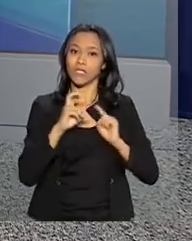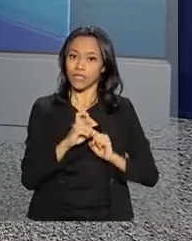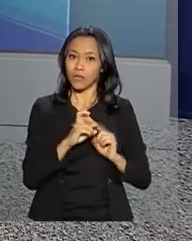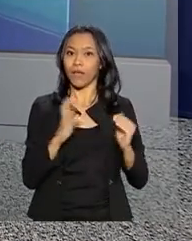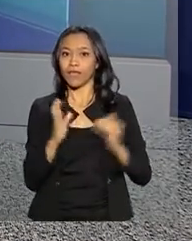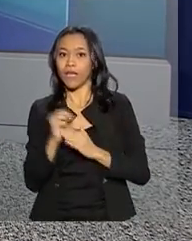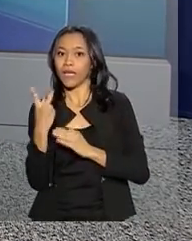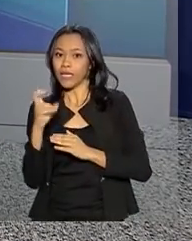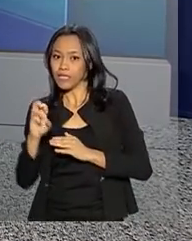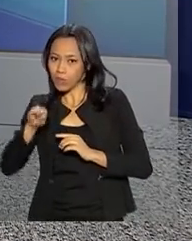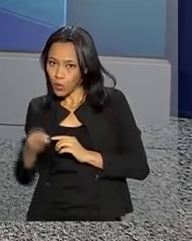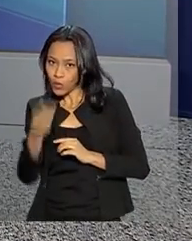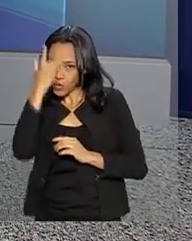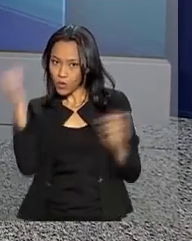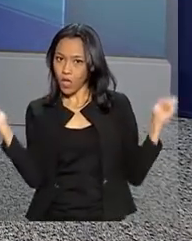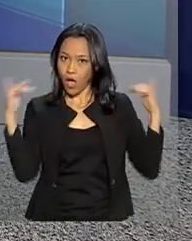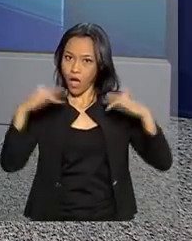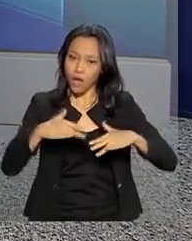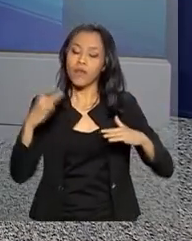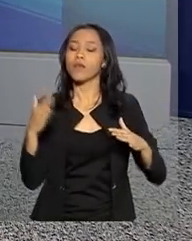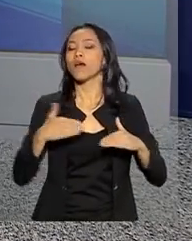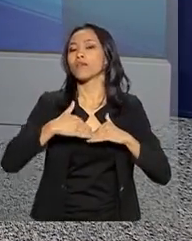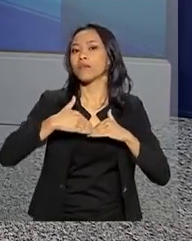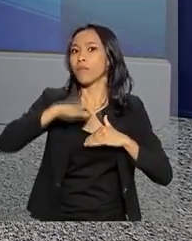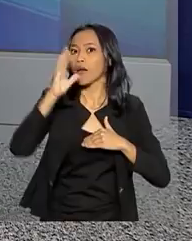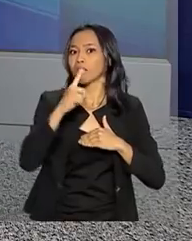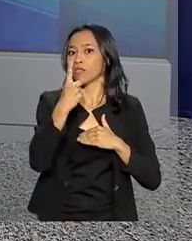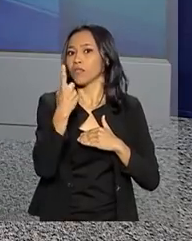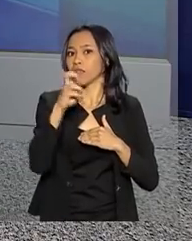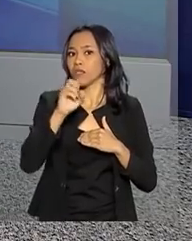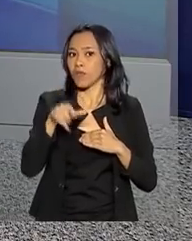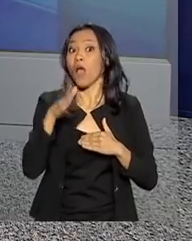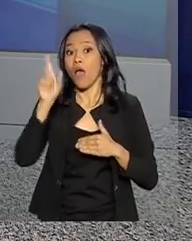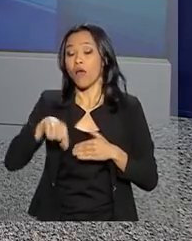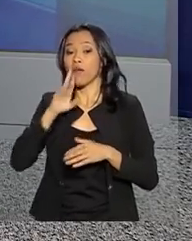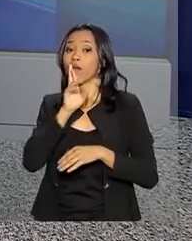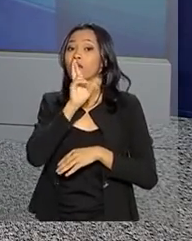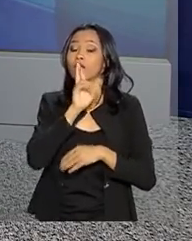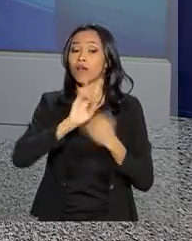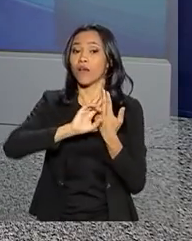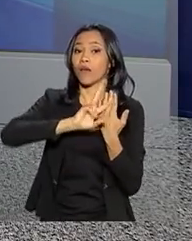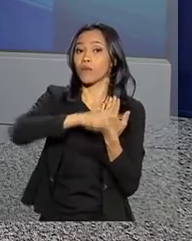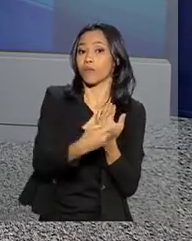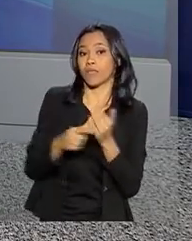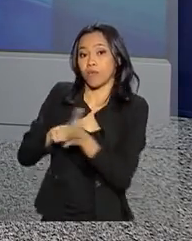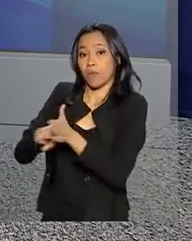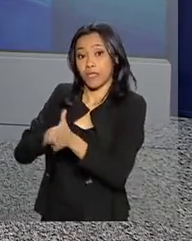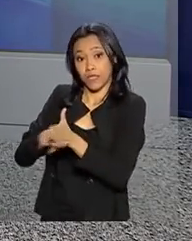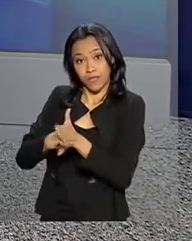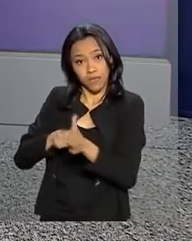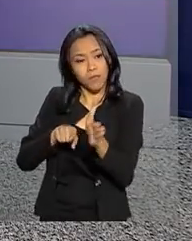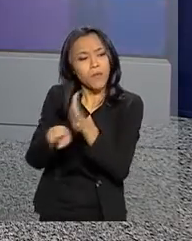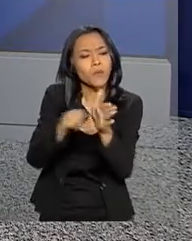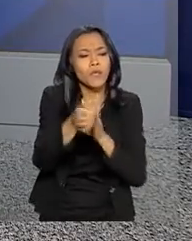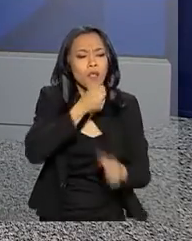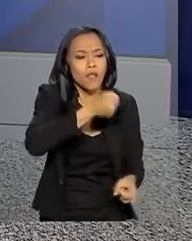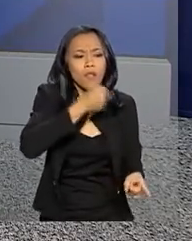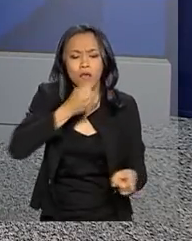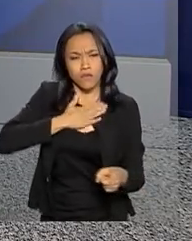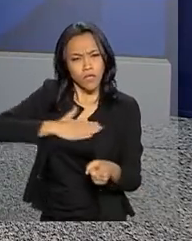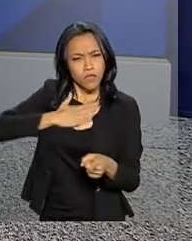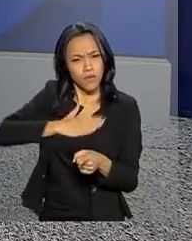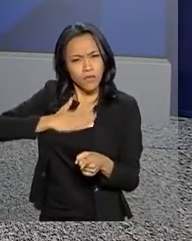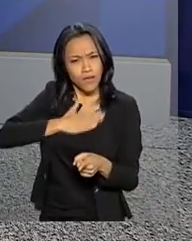milhões e acima de 15 milhões. Esse foi o resultado da pesquisa permanente de satisfação do passageiro da Secretaria de